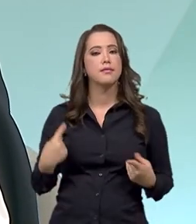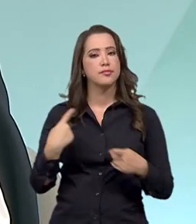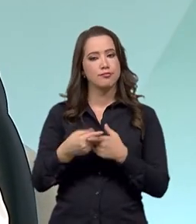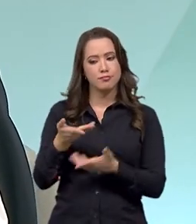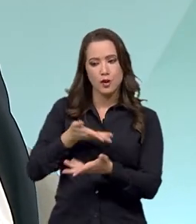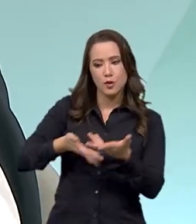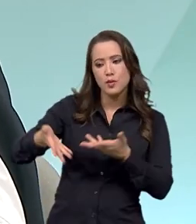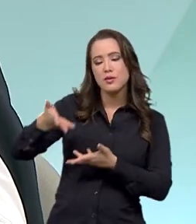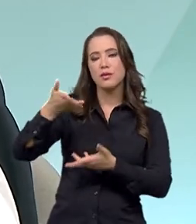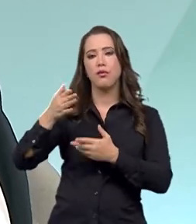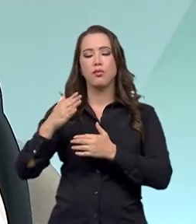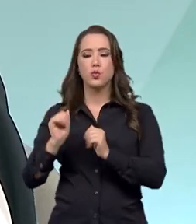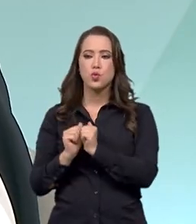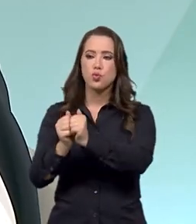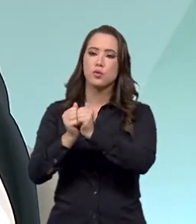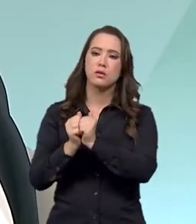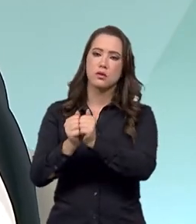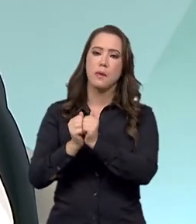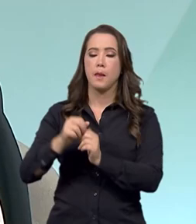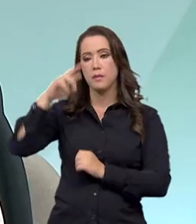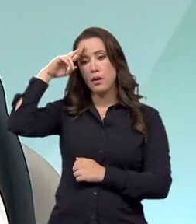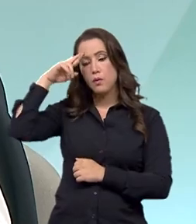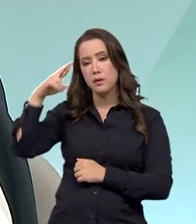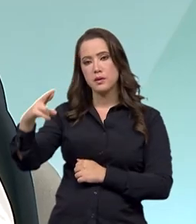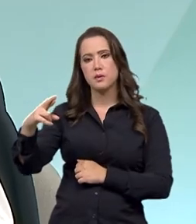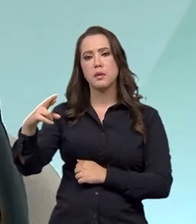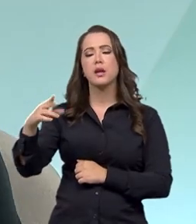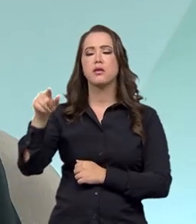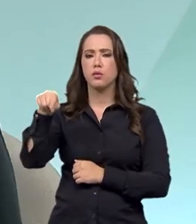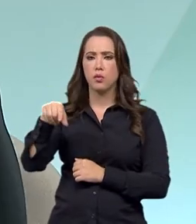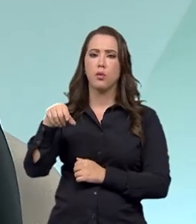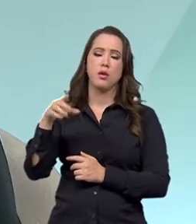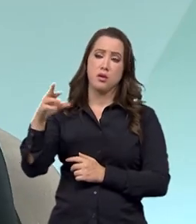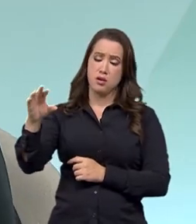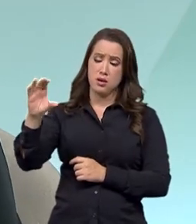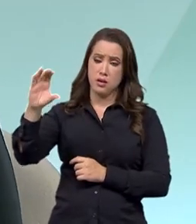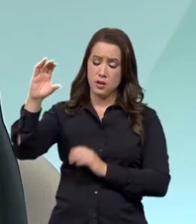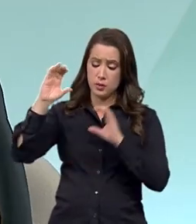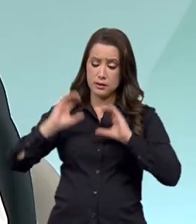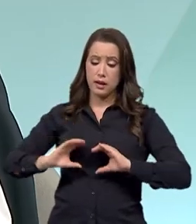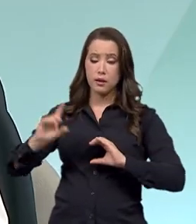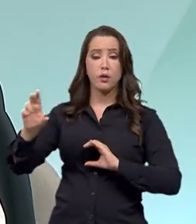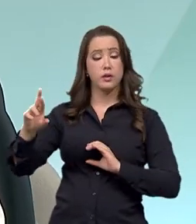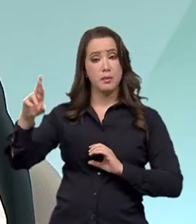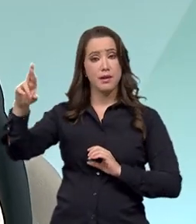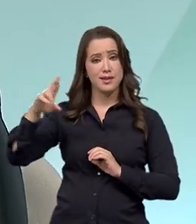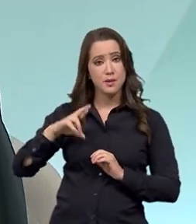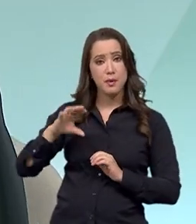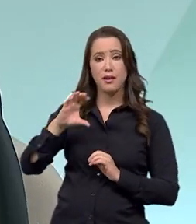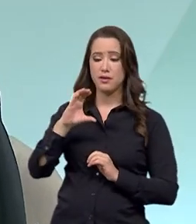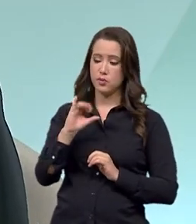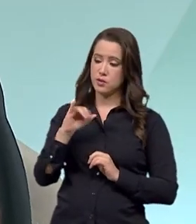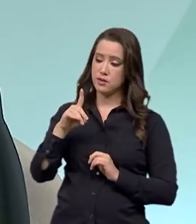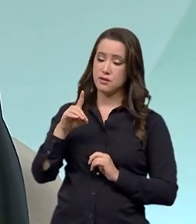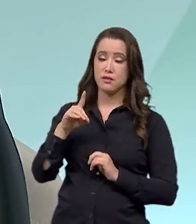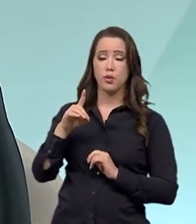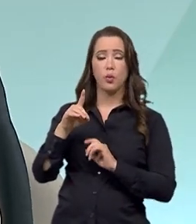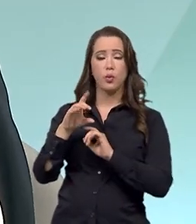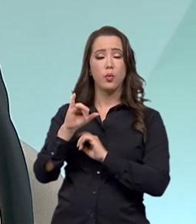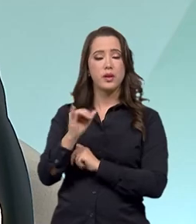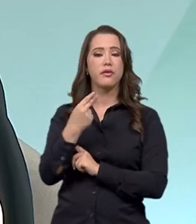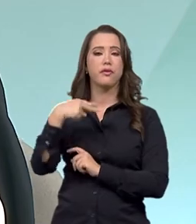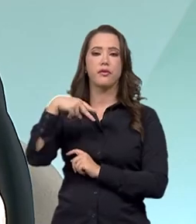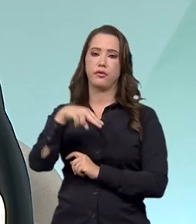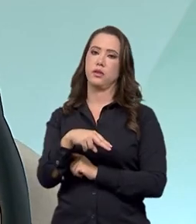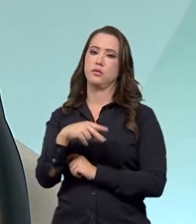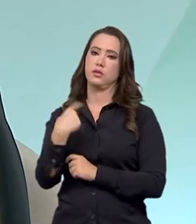colaborativa. É um respeito ali, o cidadão respeita o IFAM, mas o IFAM também respeita o cidadão e trata ele com dignidade.